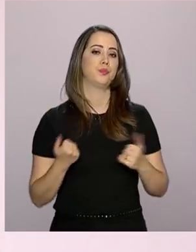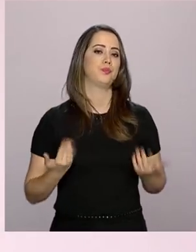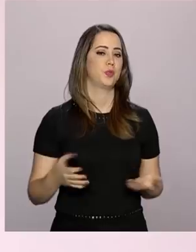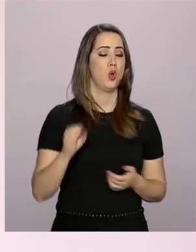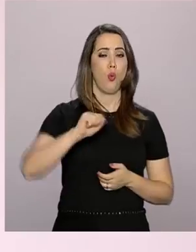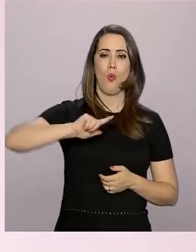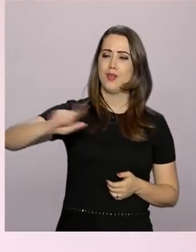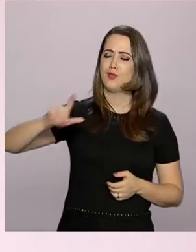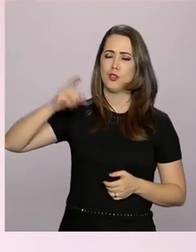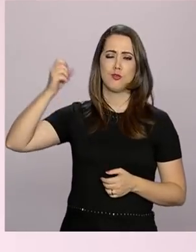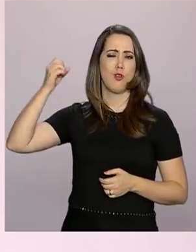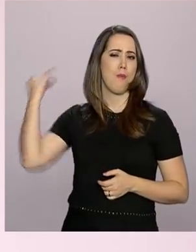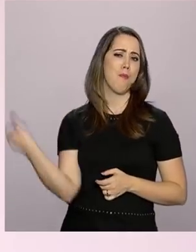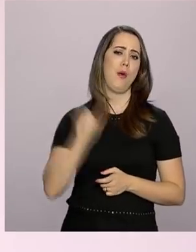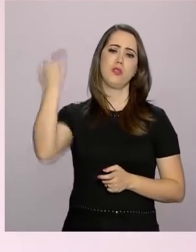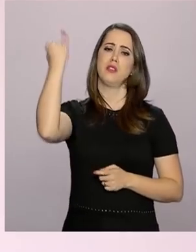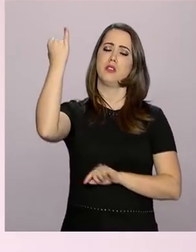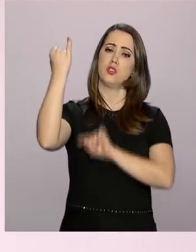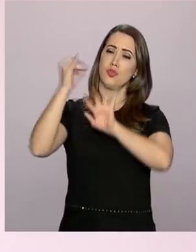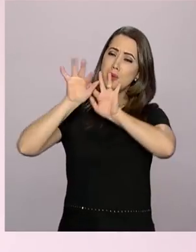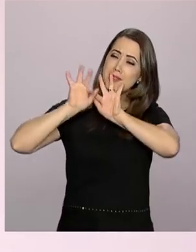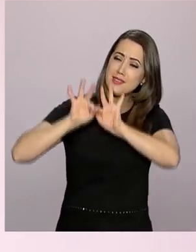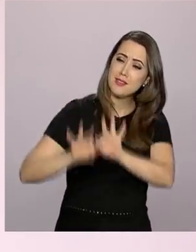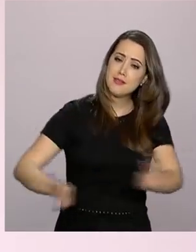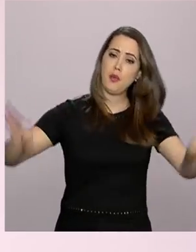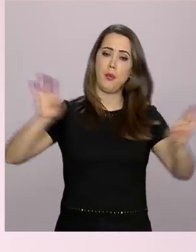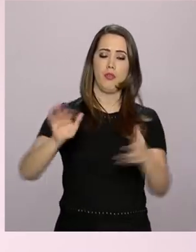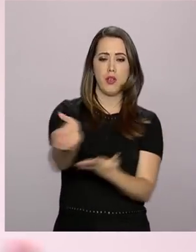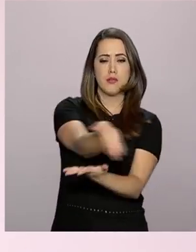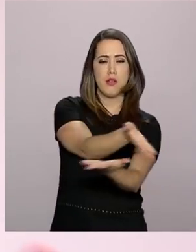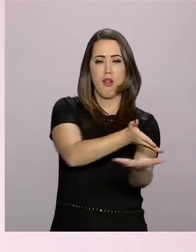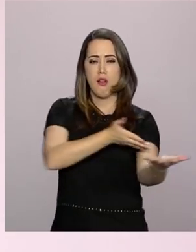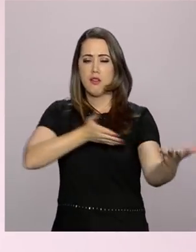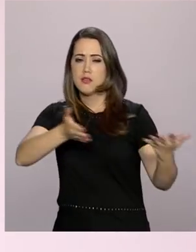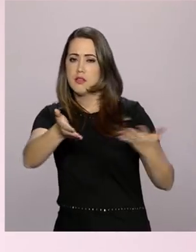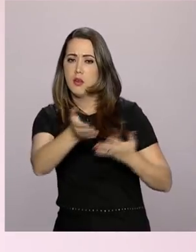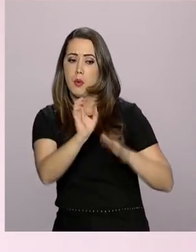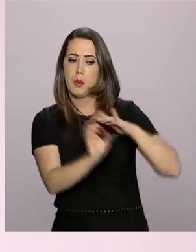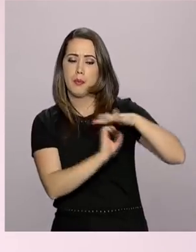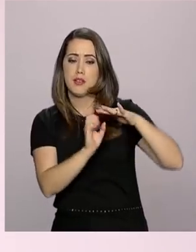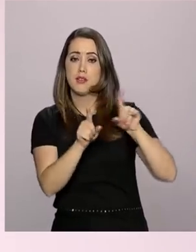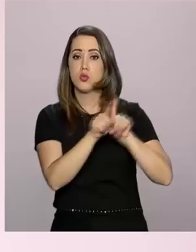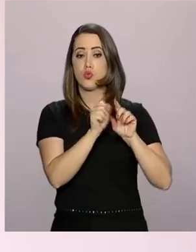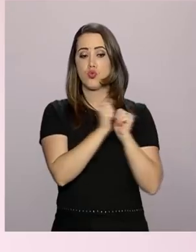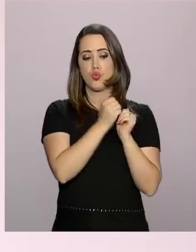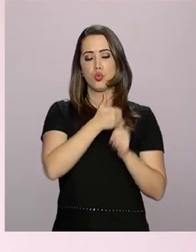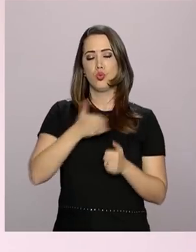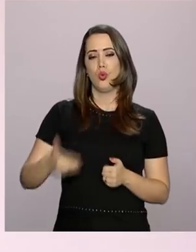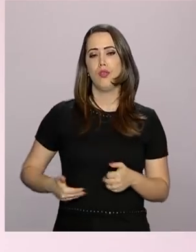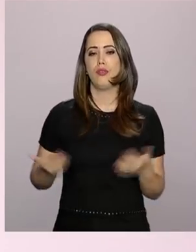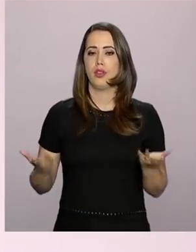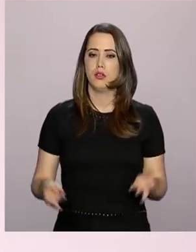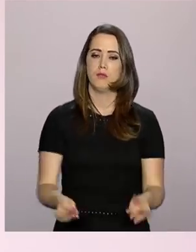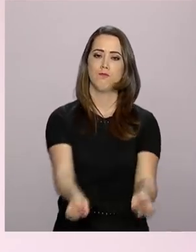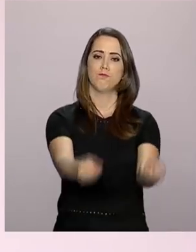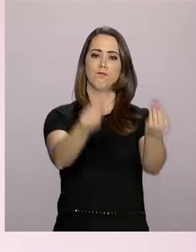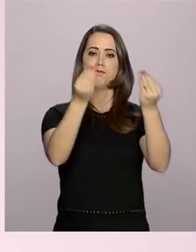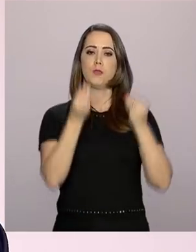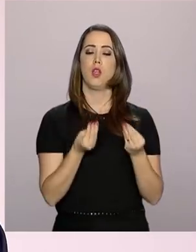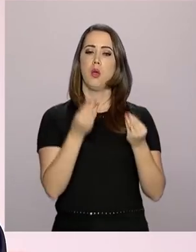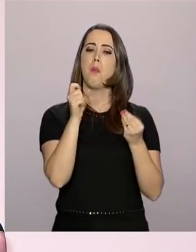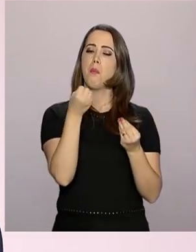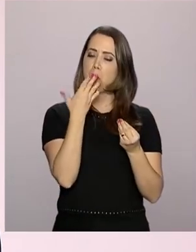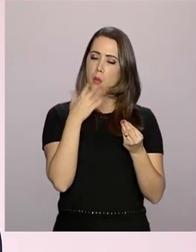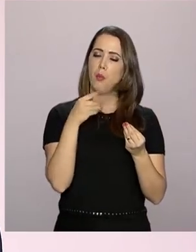ferramenta poderosa no sentido de desburocratizar essa relação entre o empregador e o governo. Então, ele traz vantagens para todas as